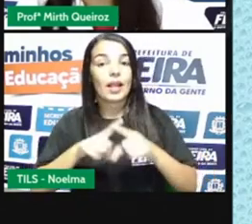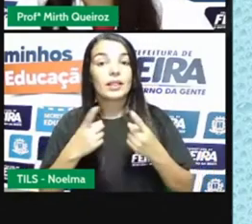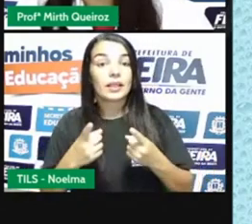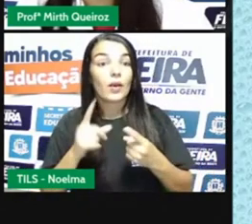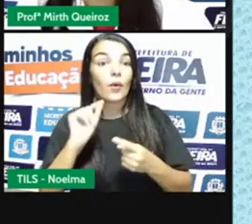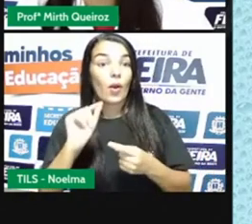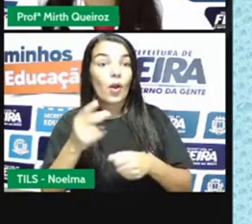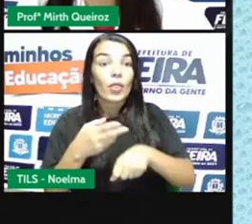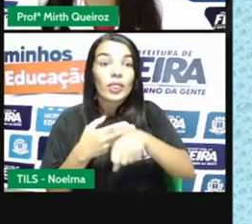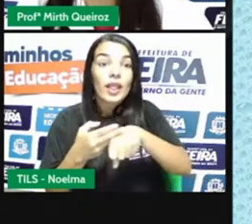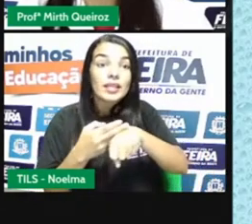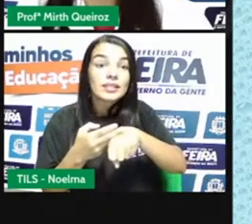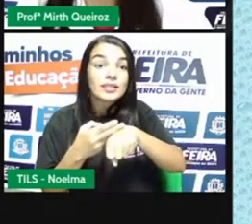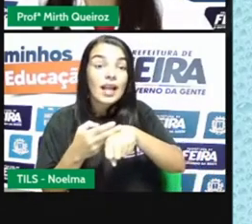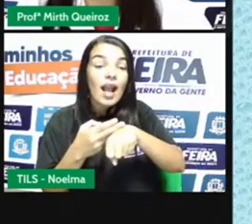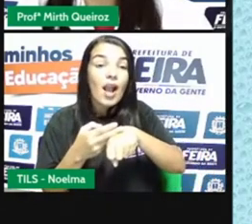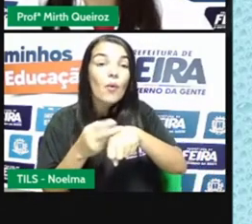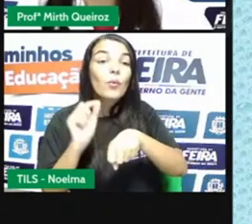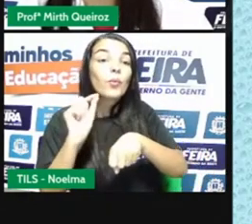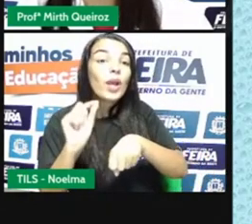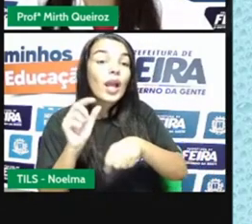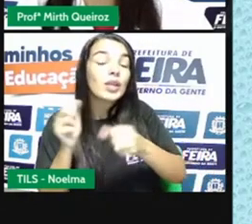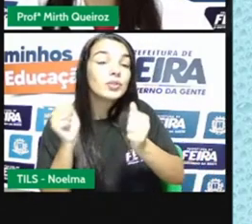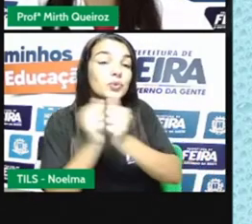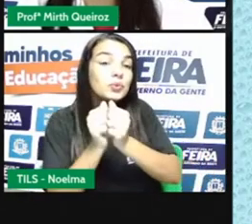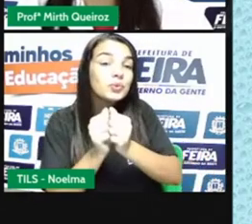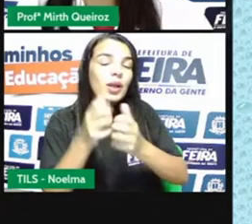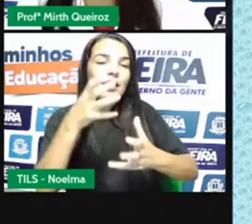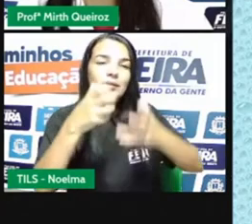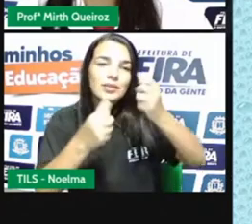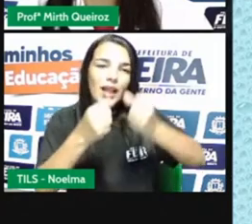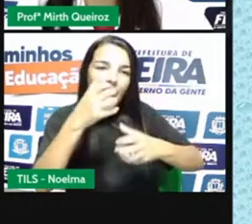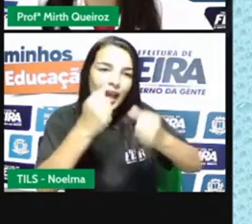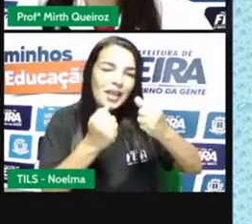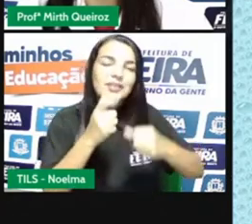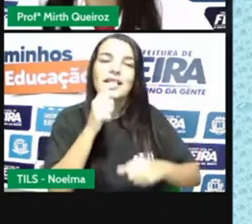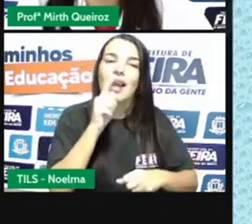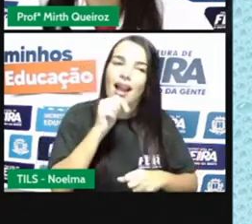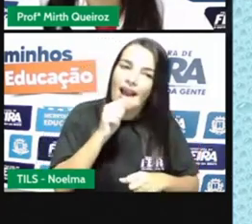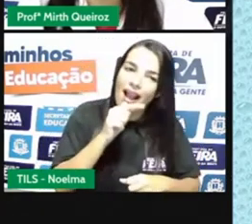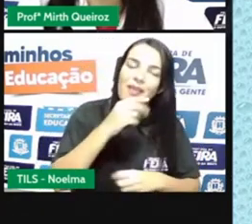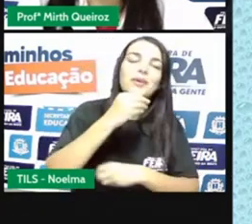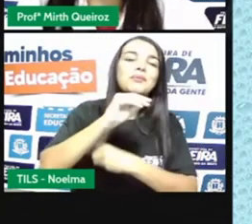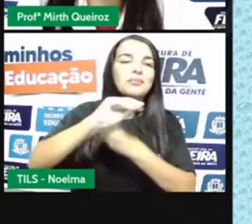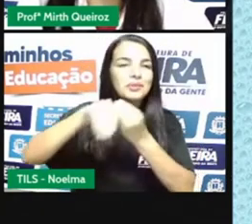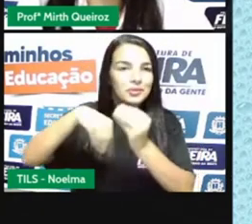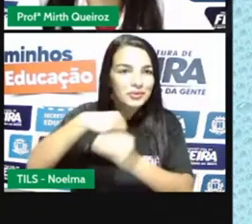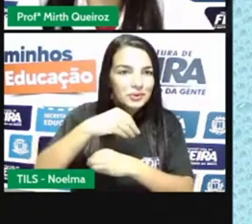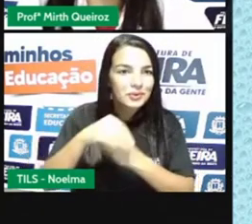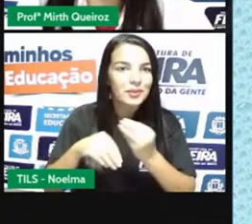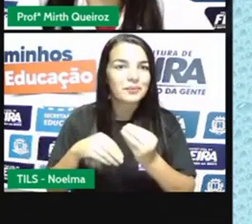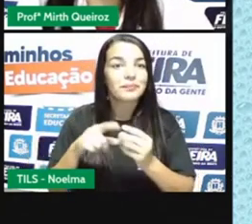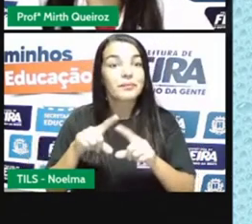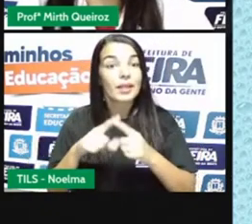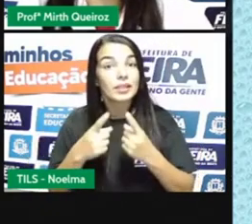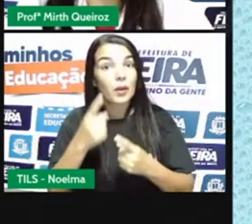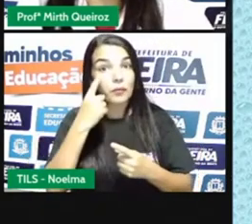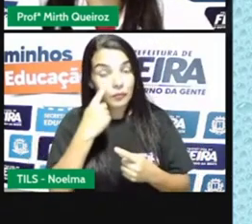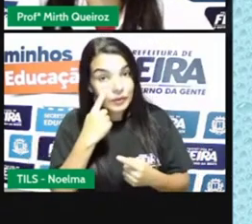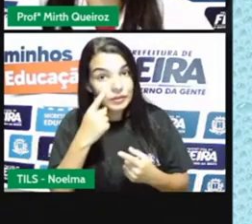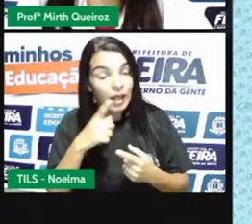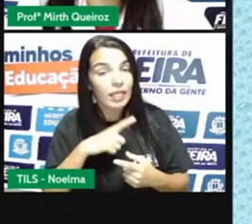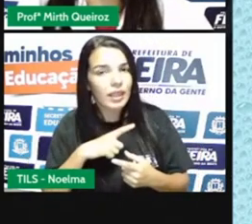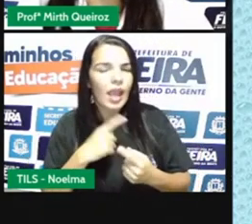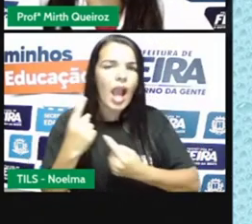o leite, né? A gente coloca aí o leite, a água e põe o arroz com no meio também. Então, essas